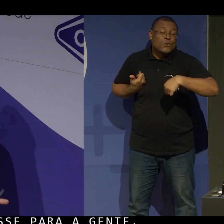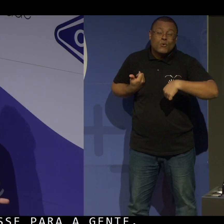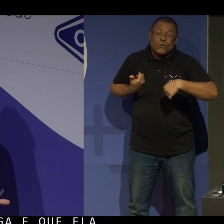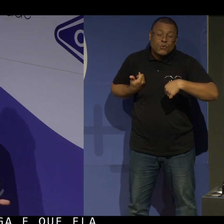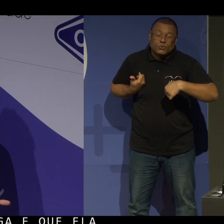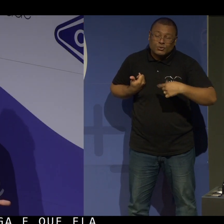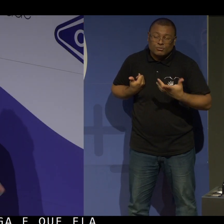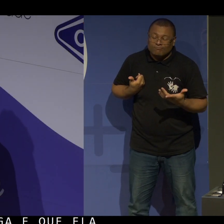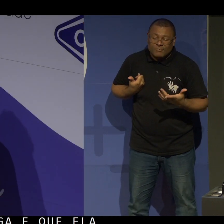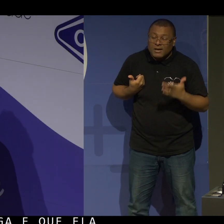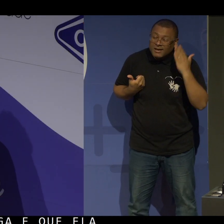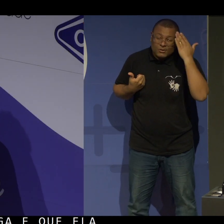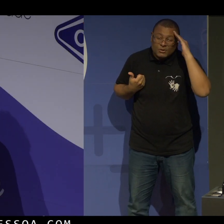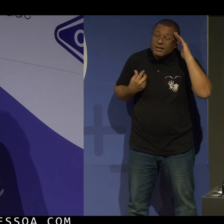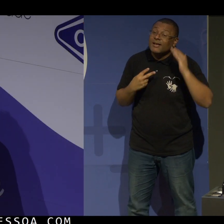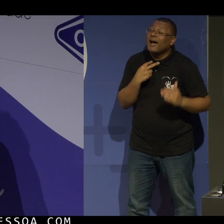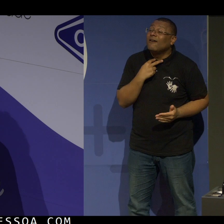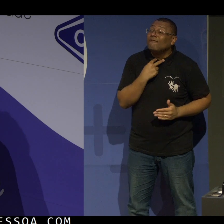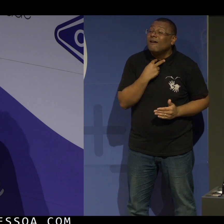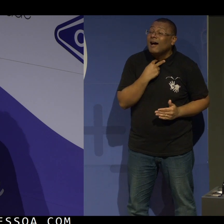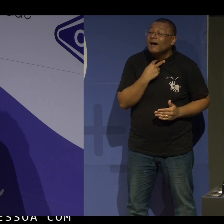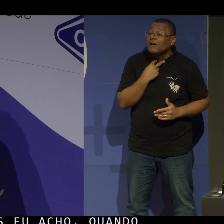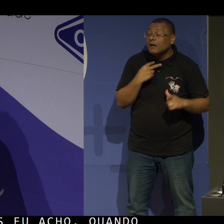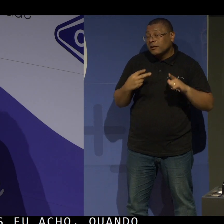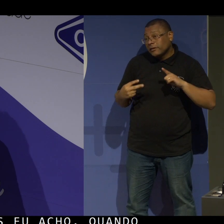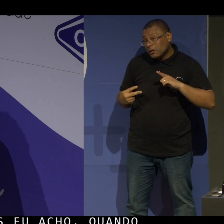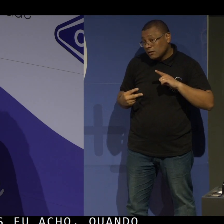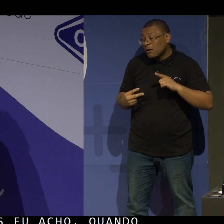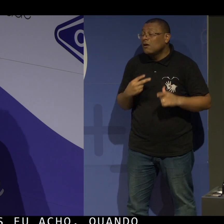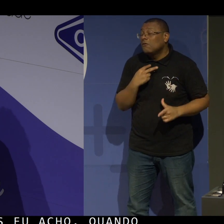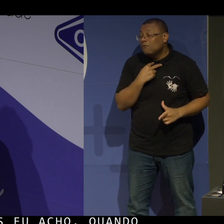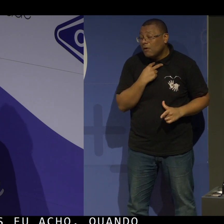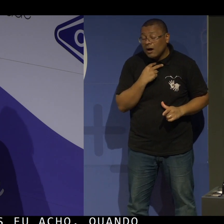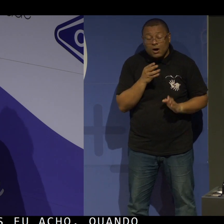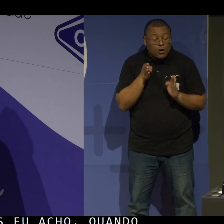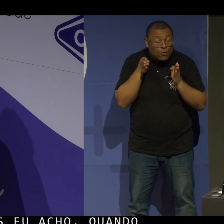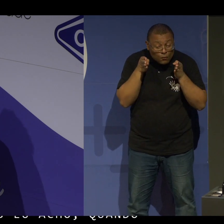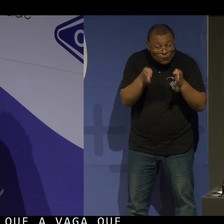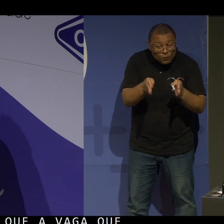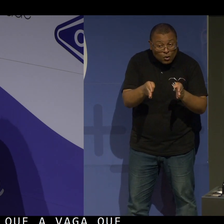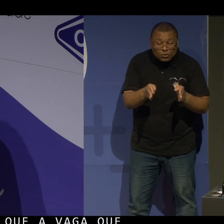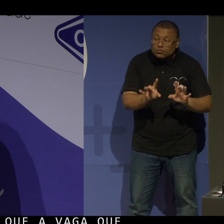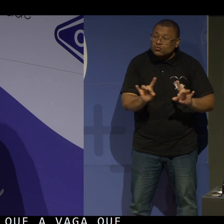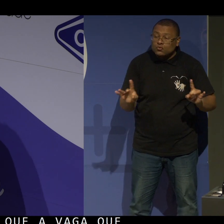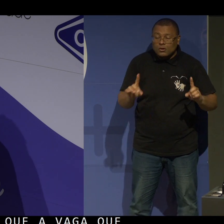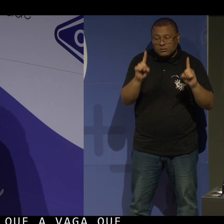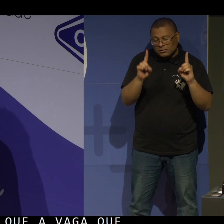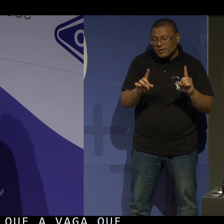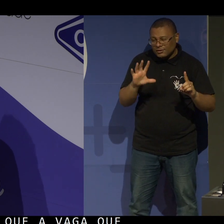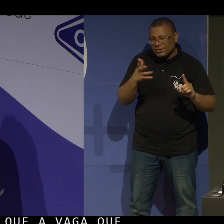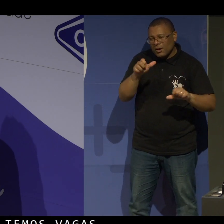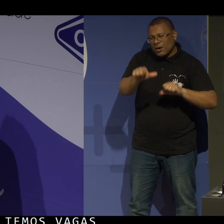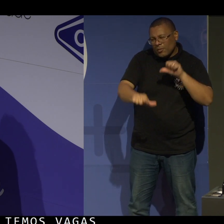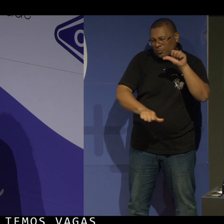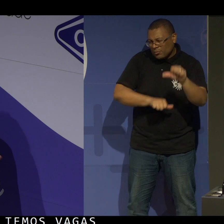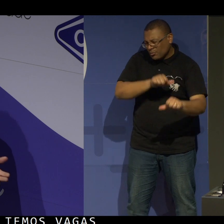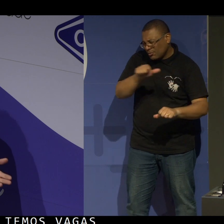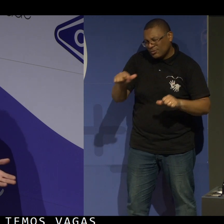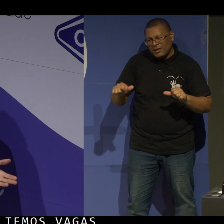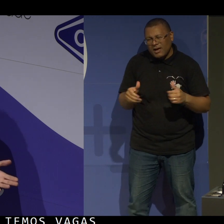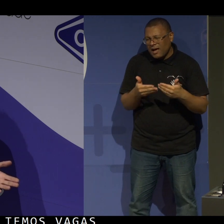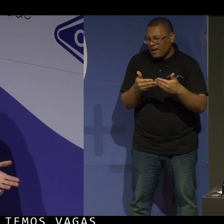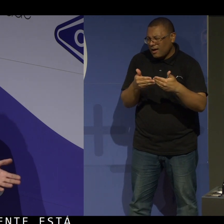quando a gente entende que a vaga, que hoje em dia nós temos vagas exclusivas, gente está tentando desfazer isso, tentando